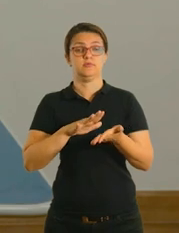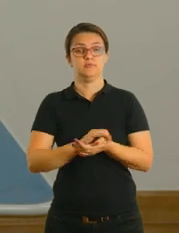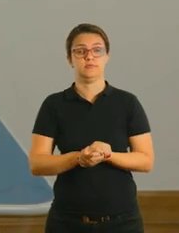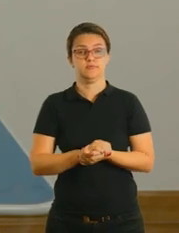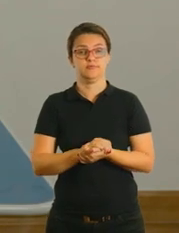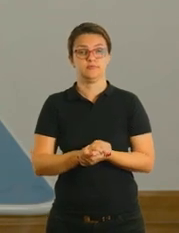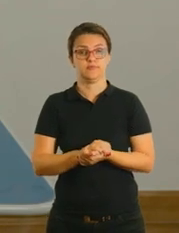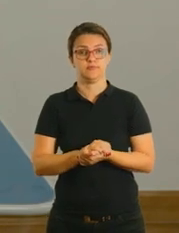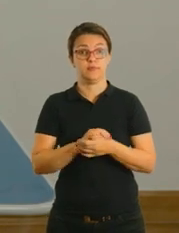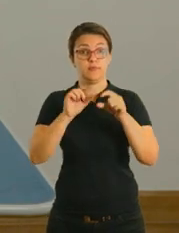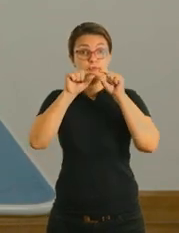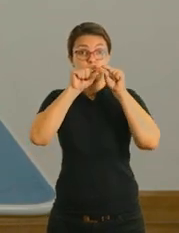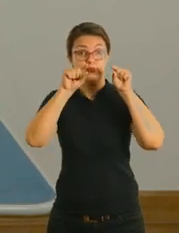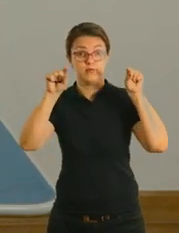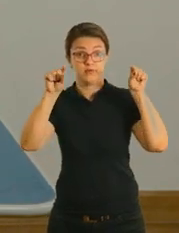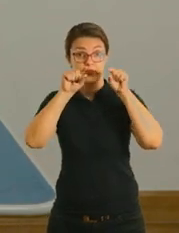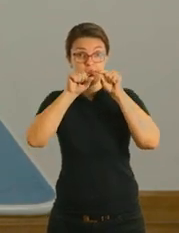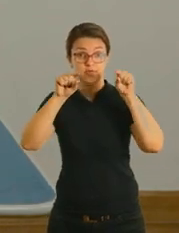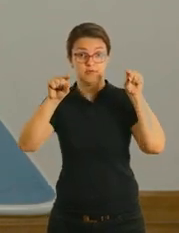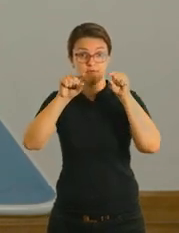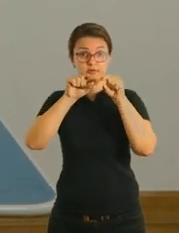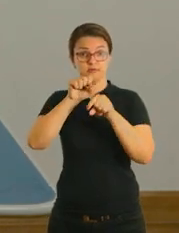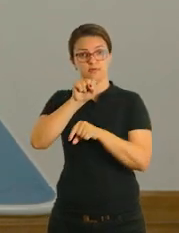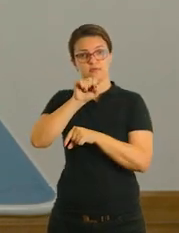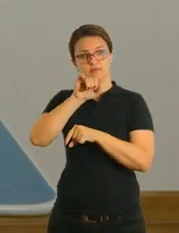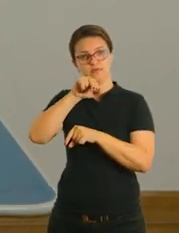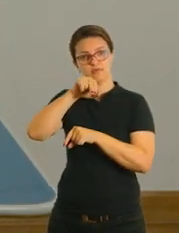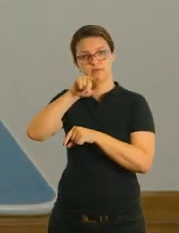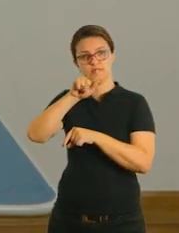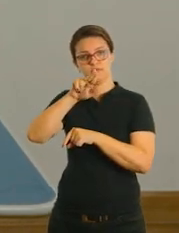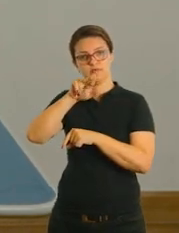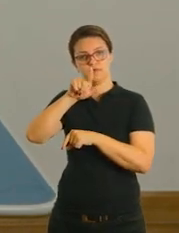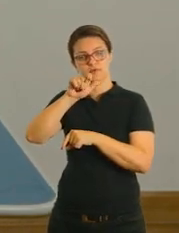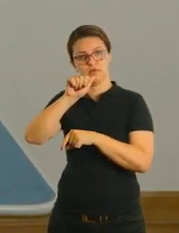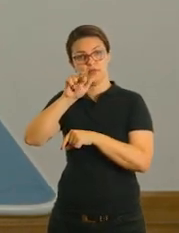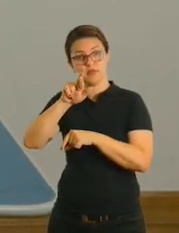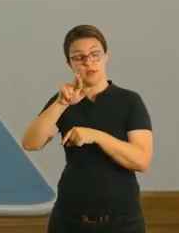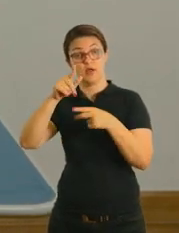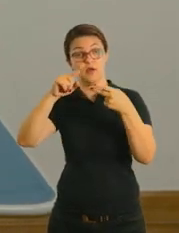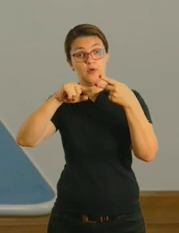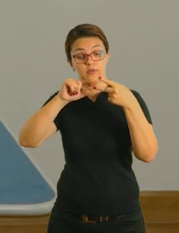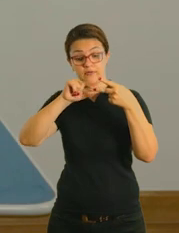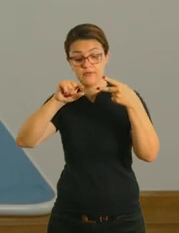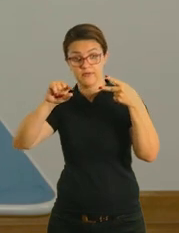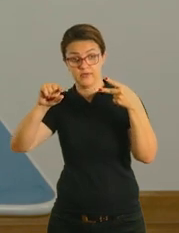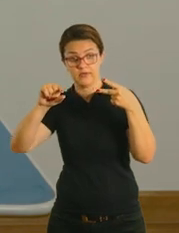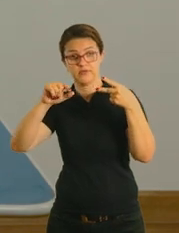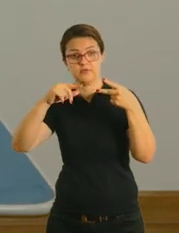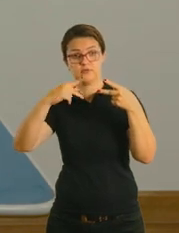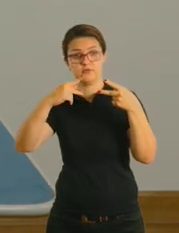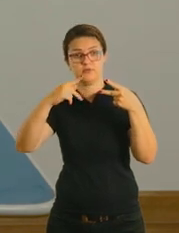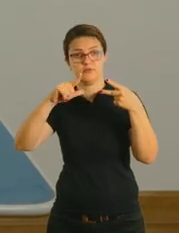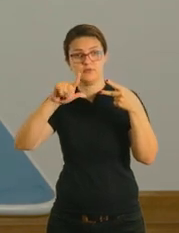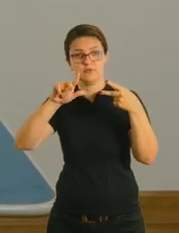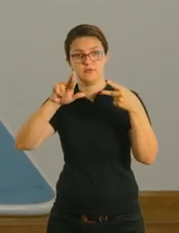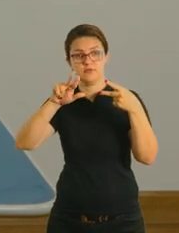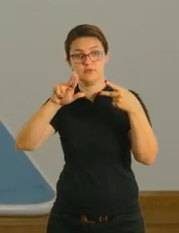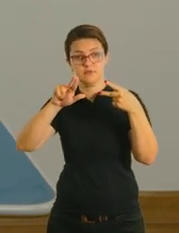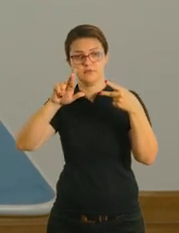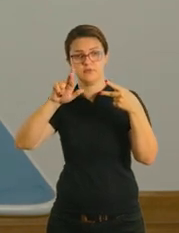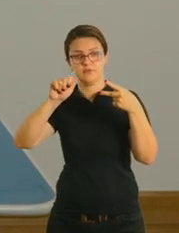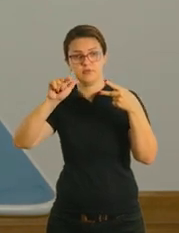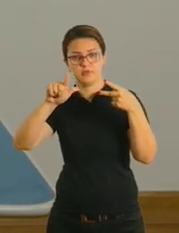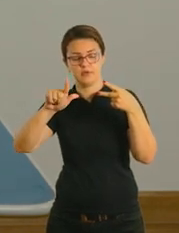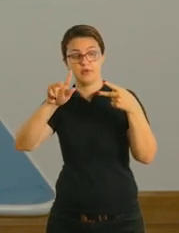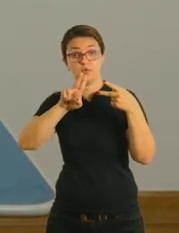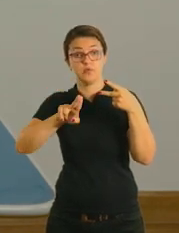a atividade. Vocês vão escrever uma frase no singular e uma frase no plural do seu caderno. Olha